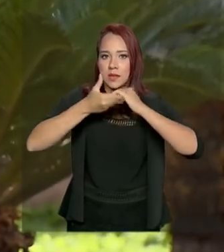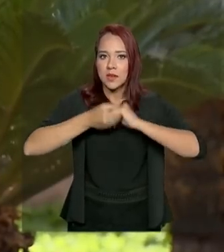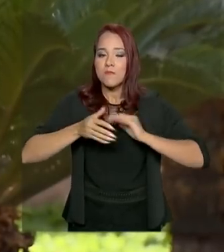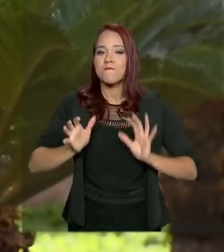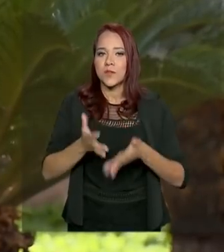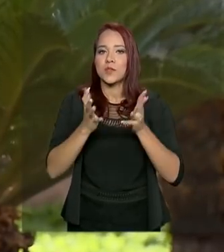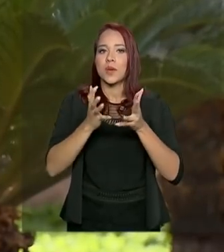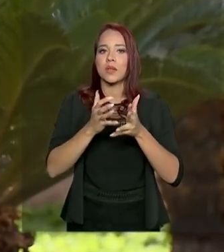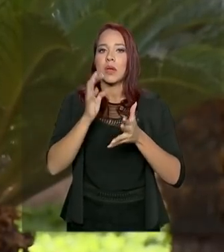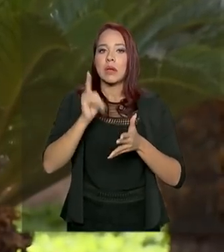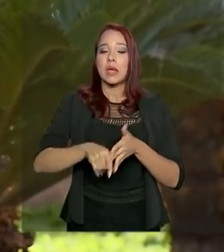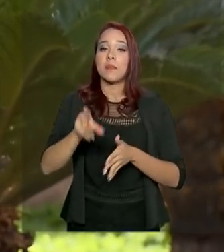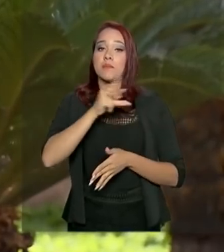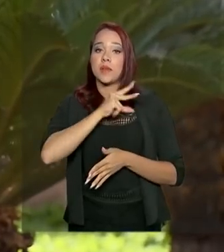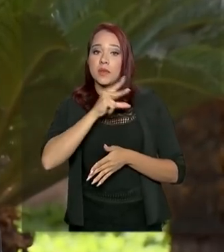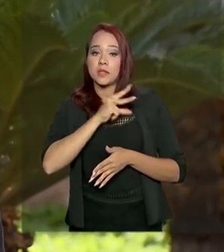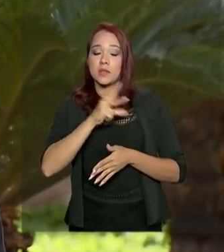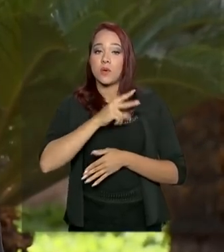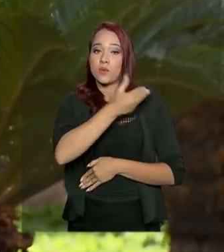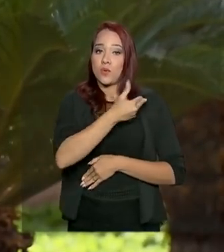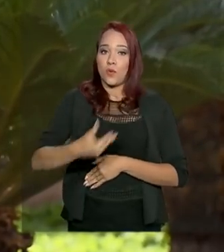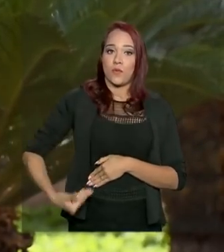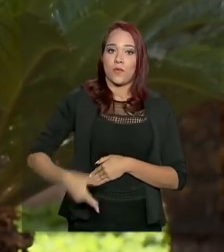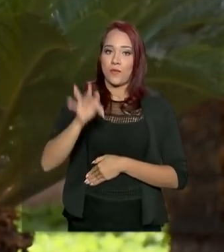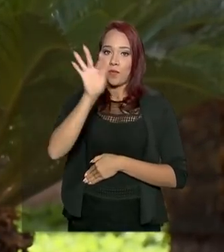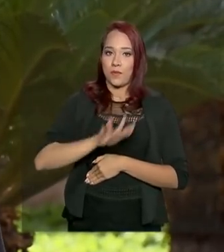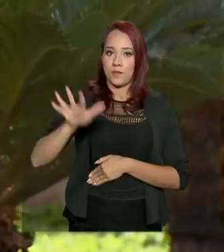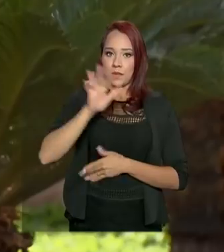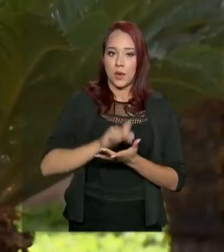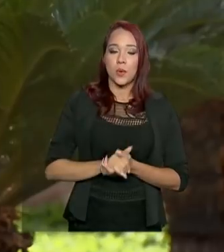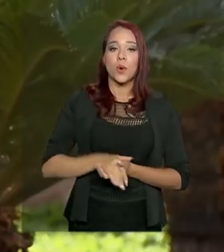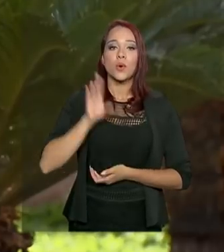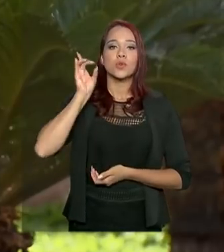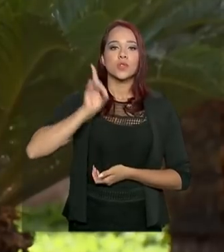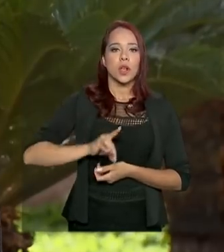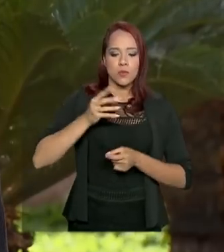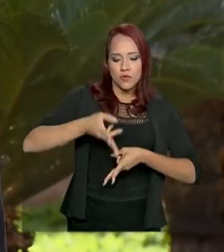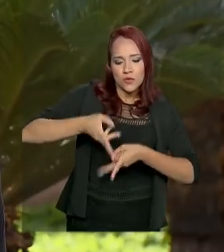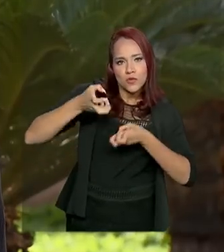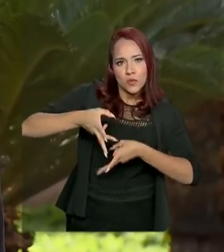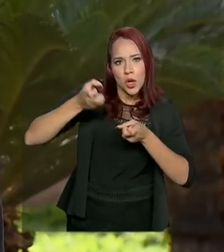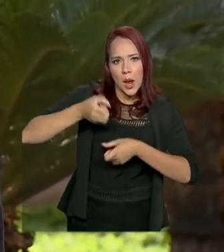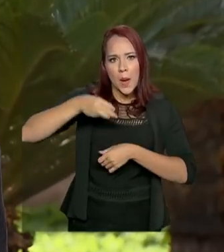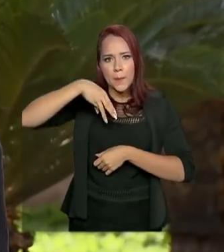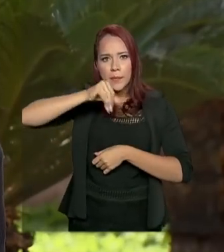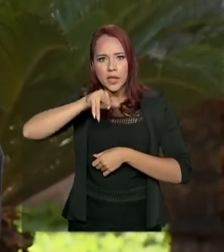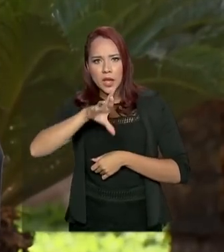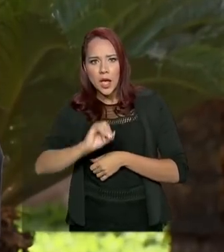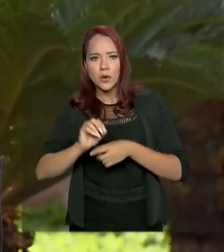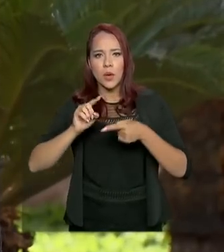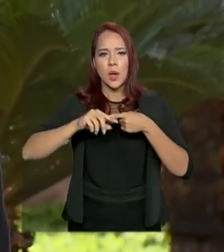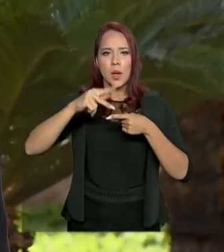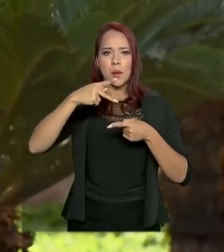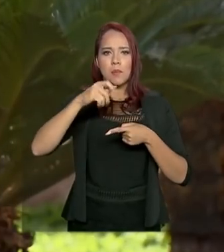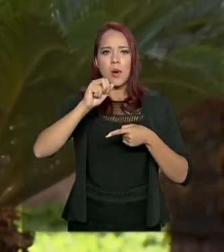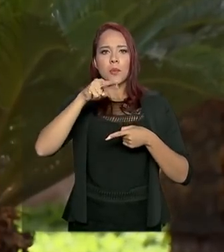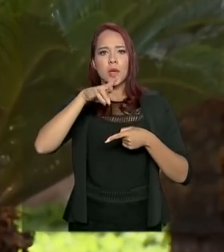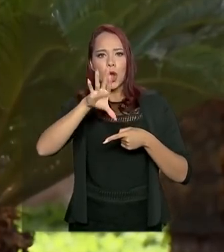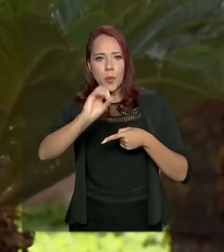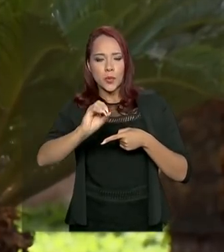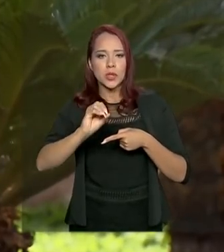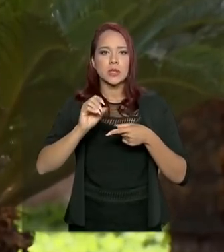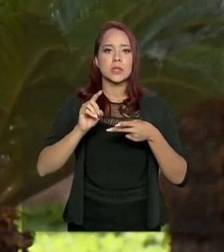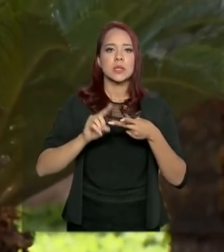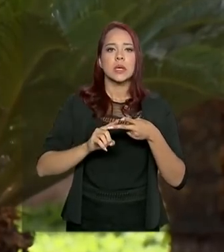programa de concessões e privatizações do governo federal. Pelo direito de explorar minérios em Palmeirópolis, Tocantins,